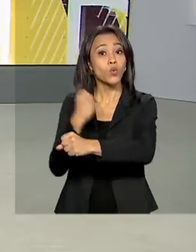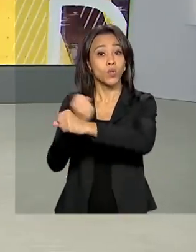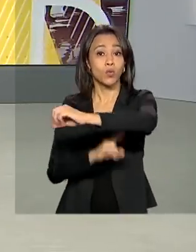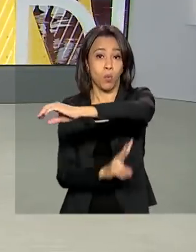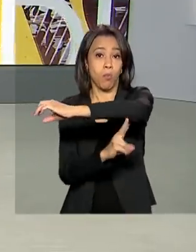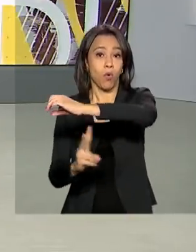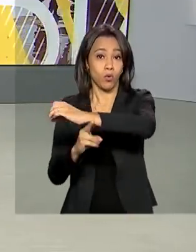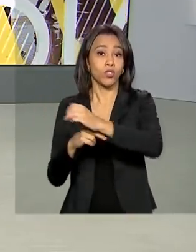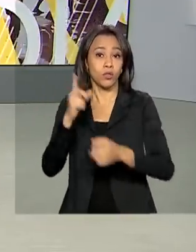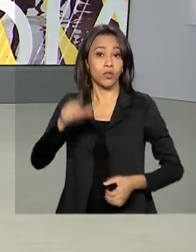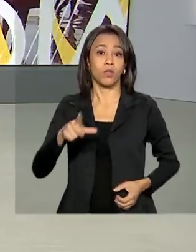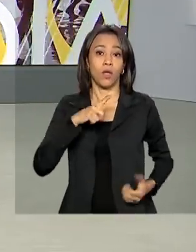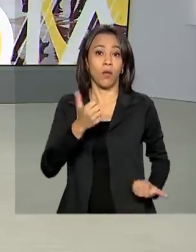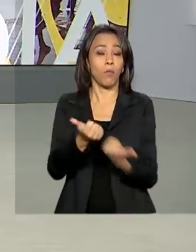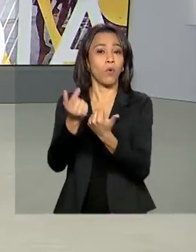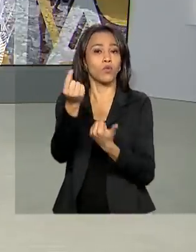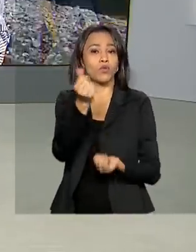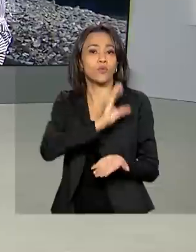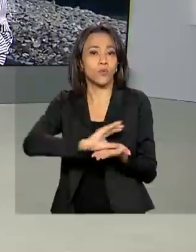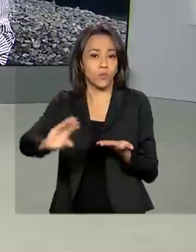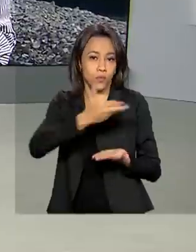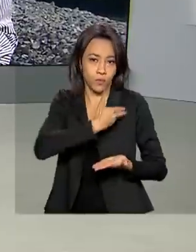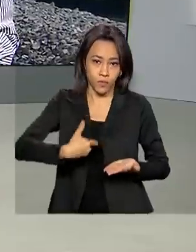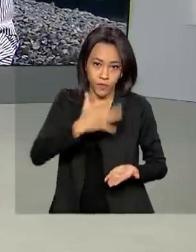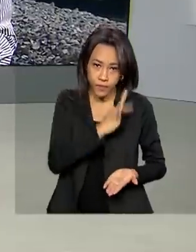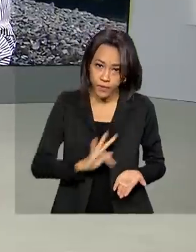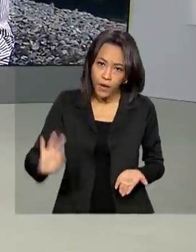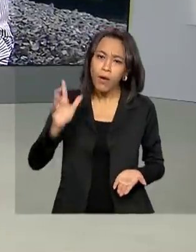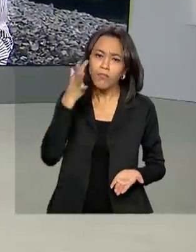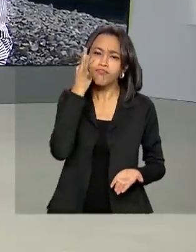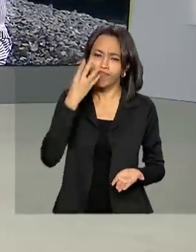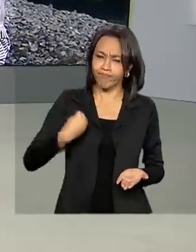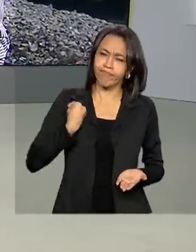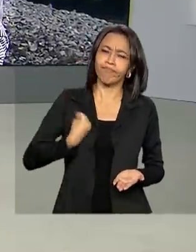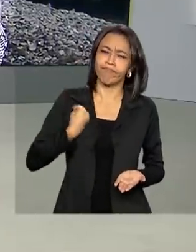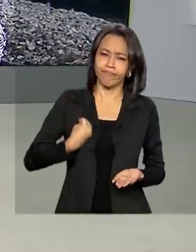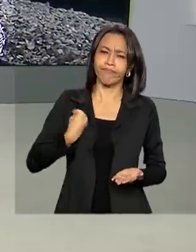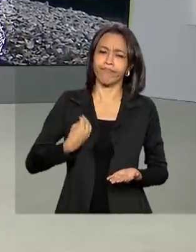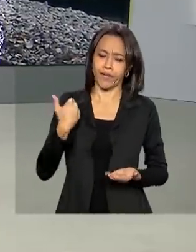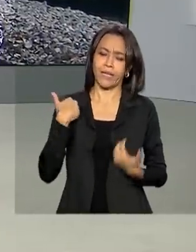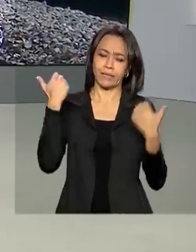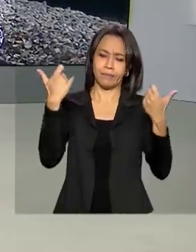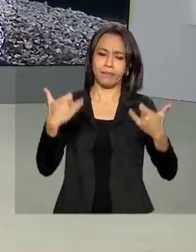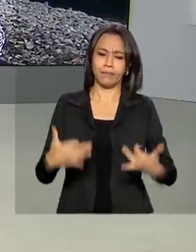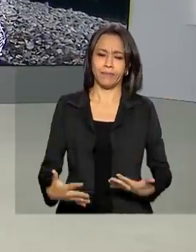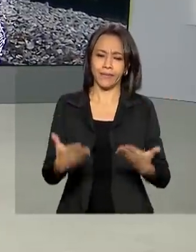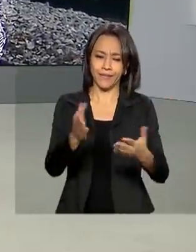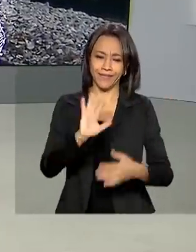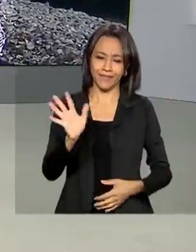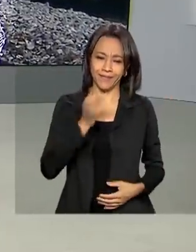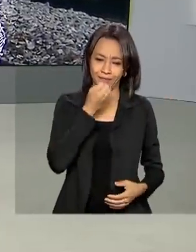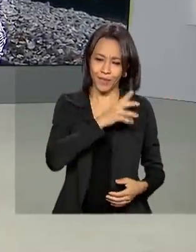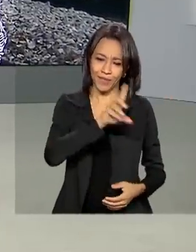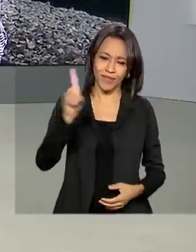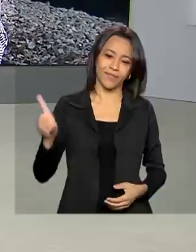governo federal. A nossa repórter Luana Karen já está lá e traz agora ao vivo as informações para a gente. Luana, bom dia.